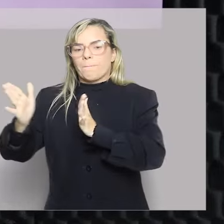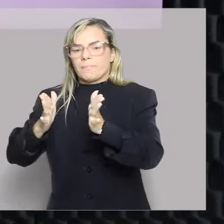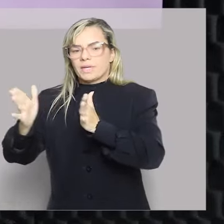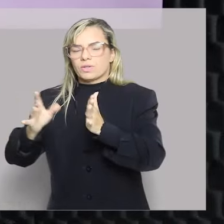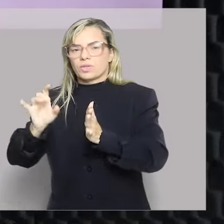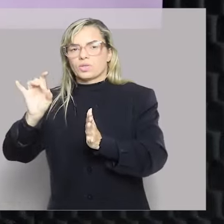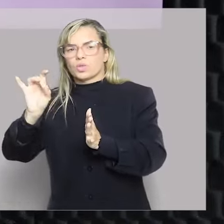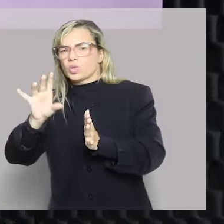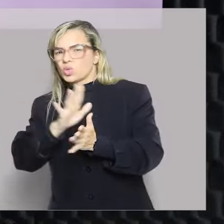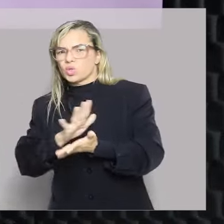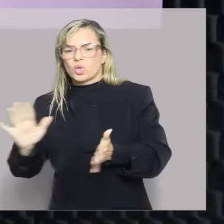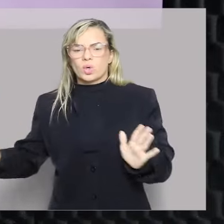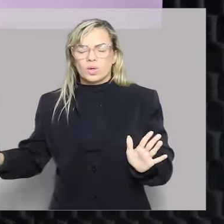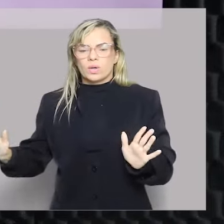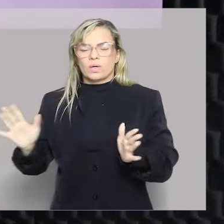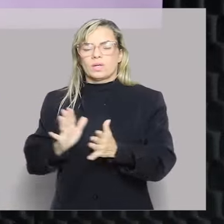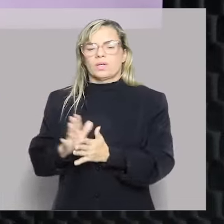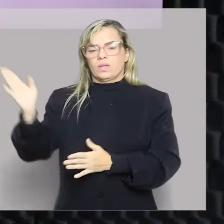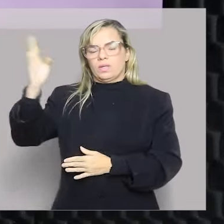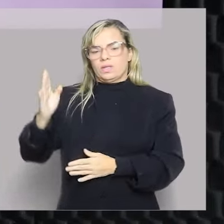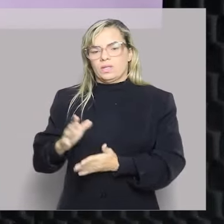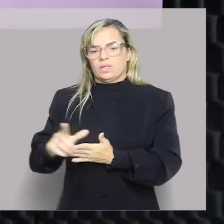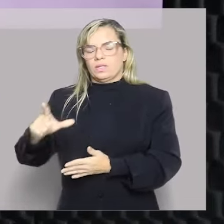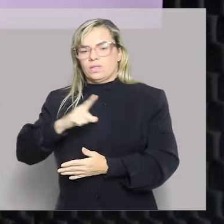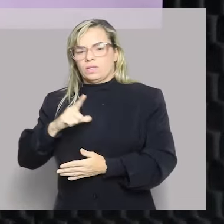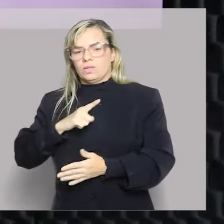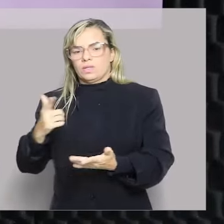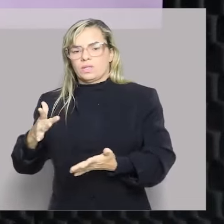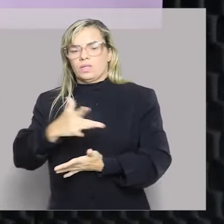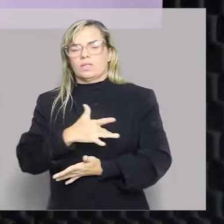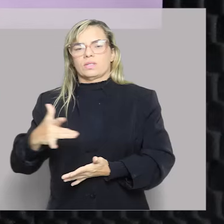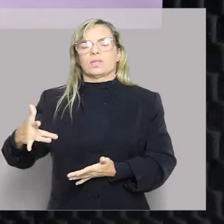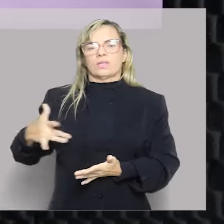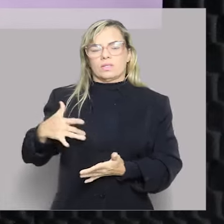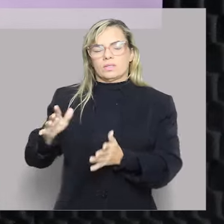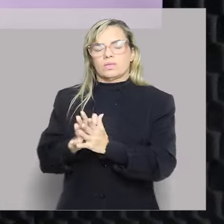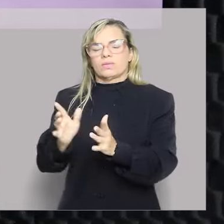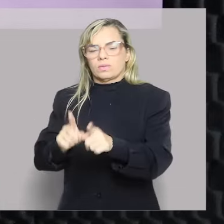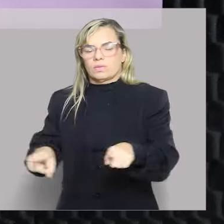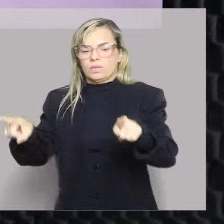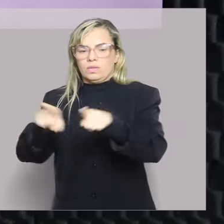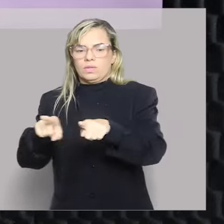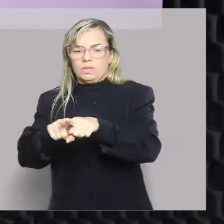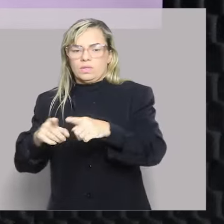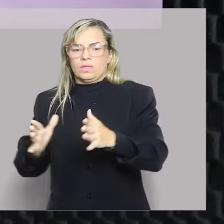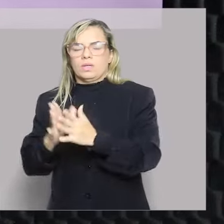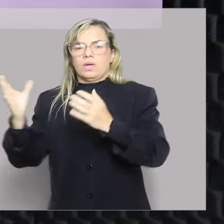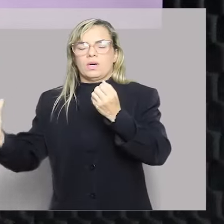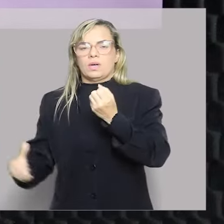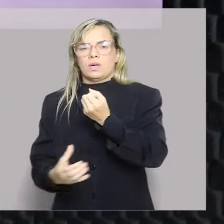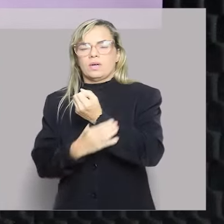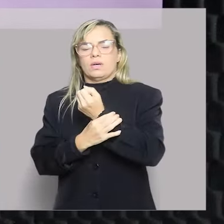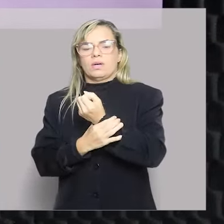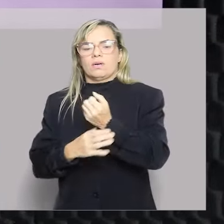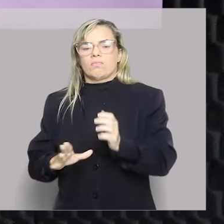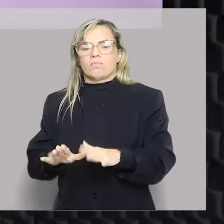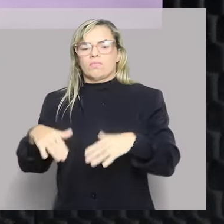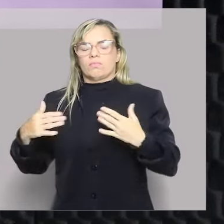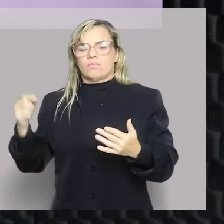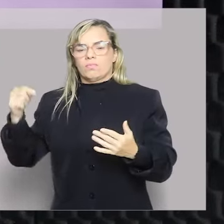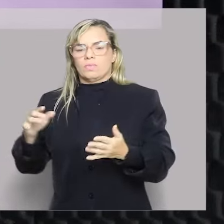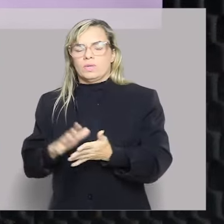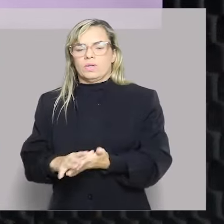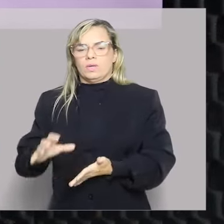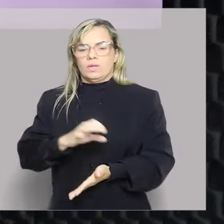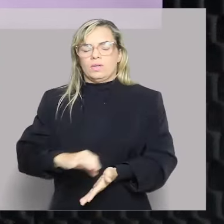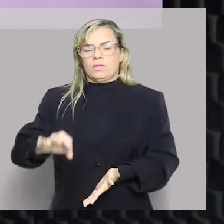pelo Brasil, ele também tem direito, inclusive direito à saúde, ou direito à segurança, o